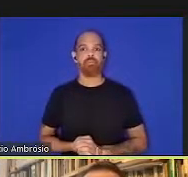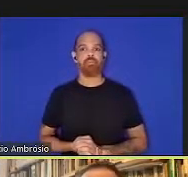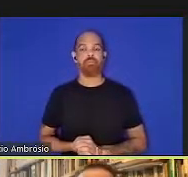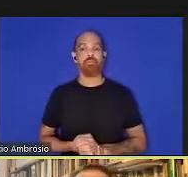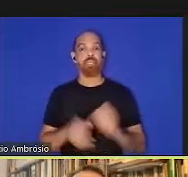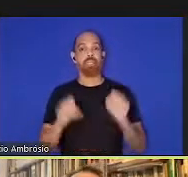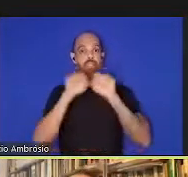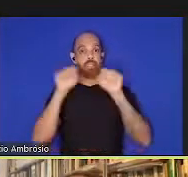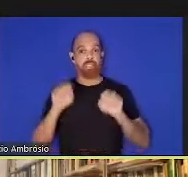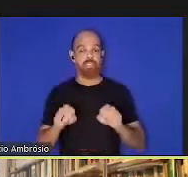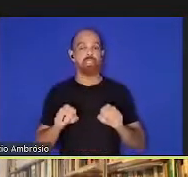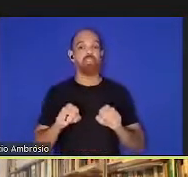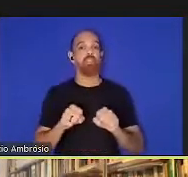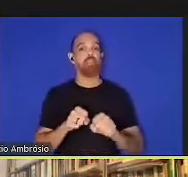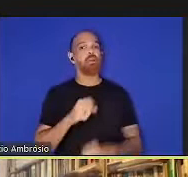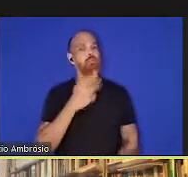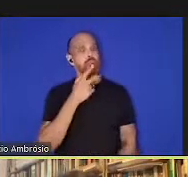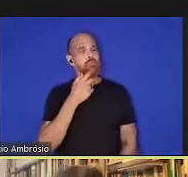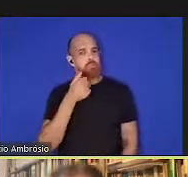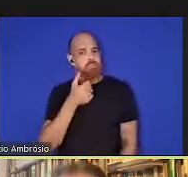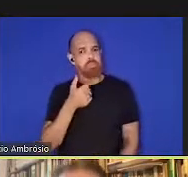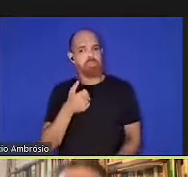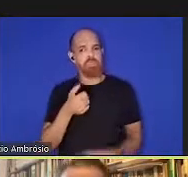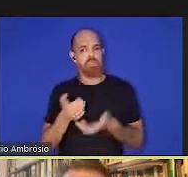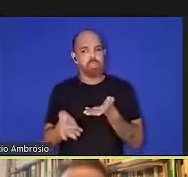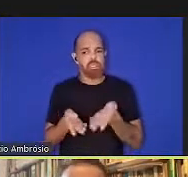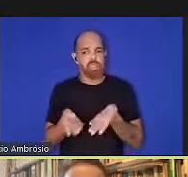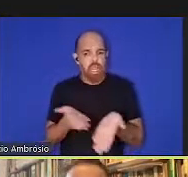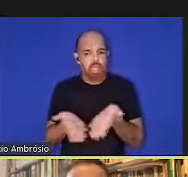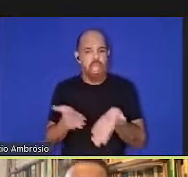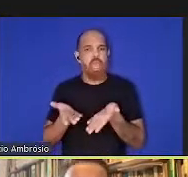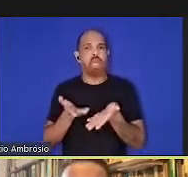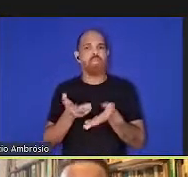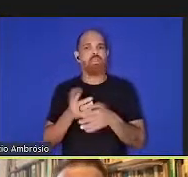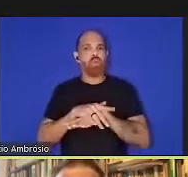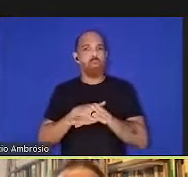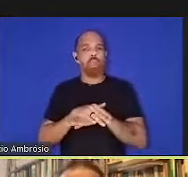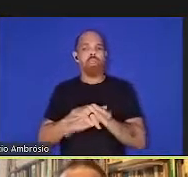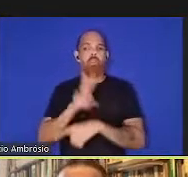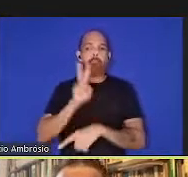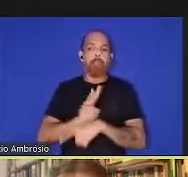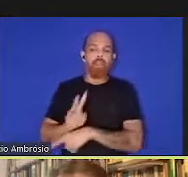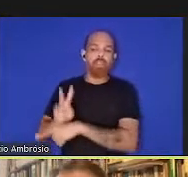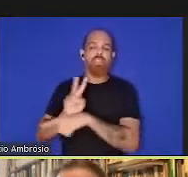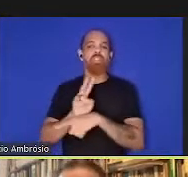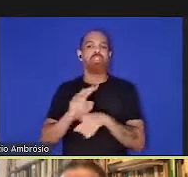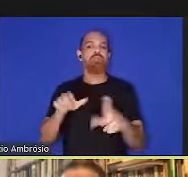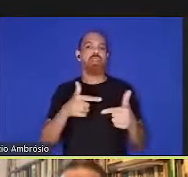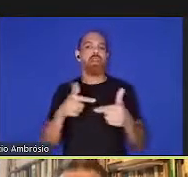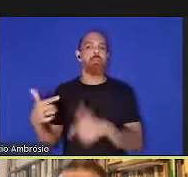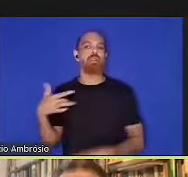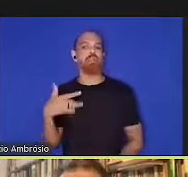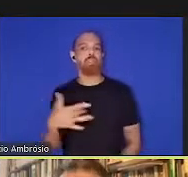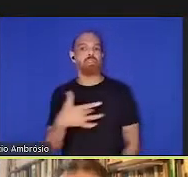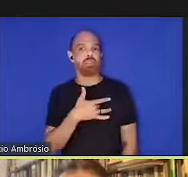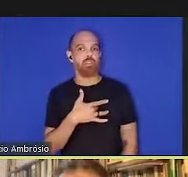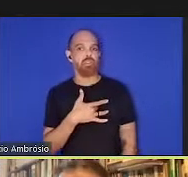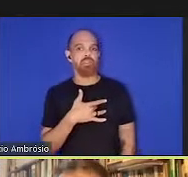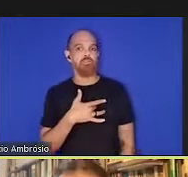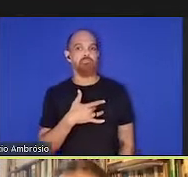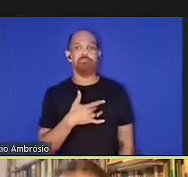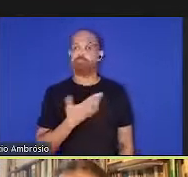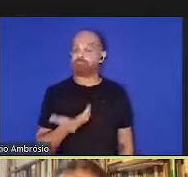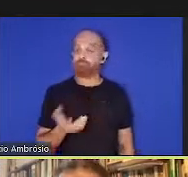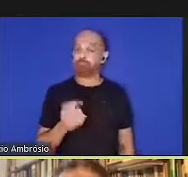e robusto para tratar os doentes e proteger os trabalhadores de saúde. Se tiver